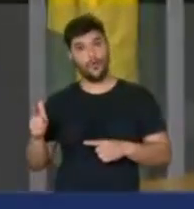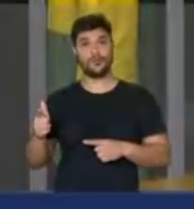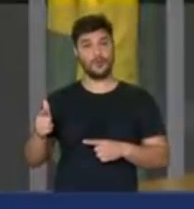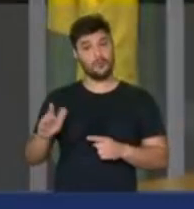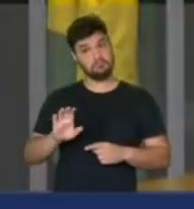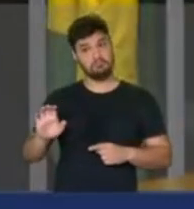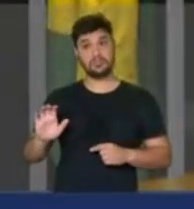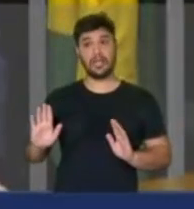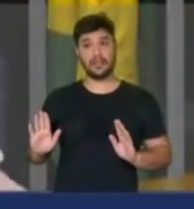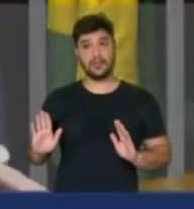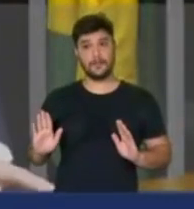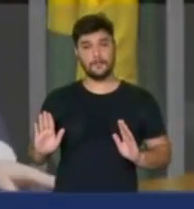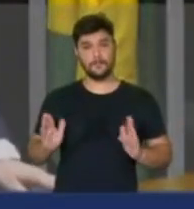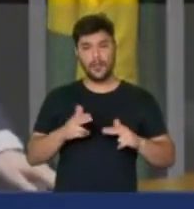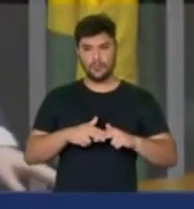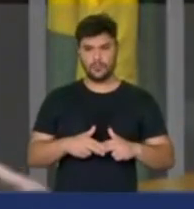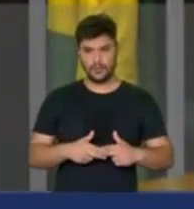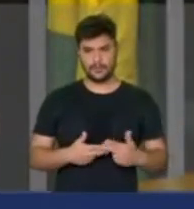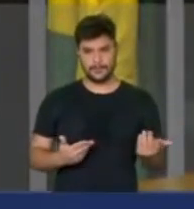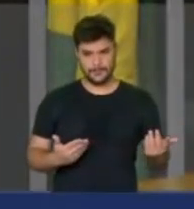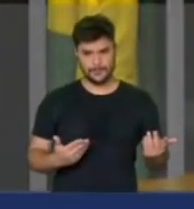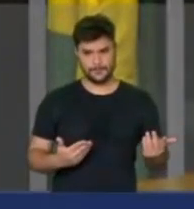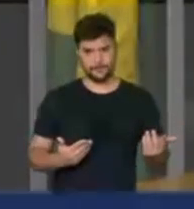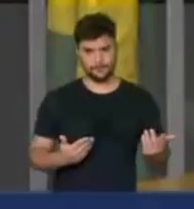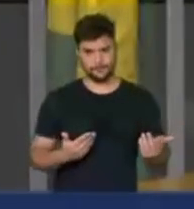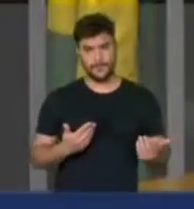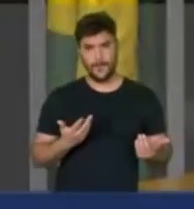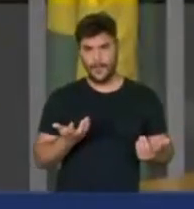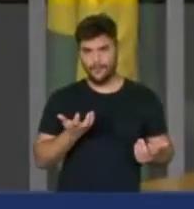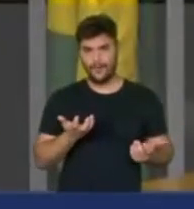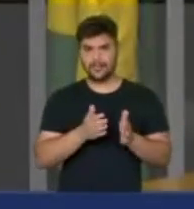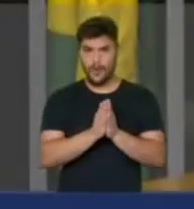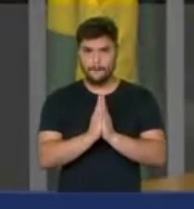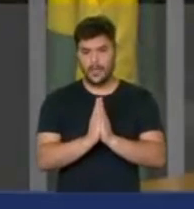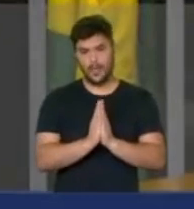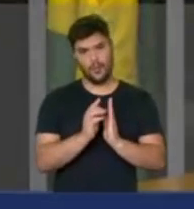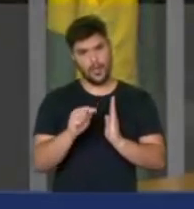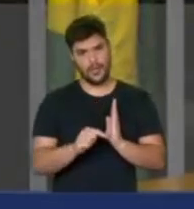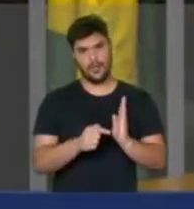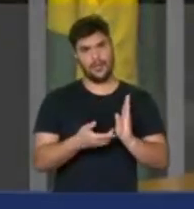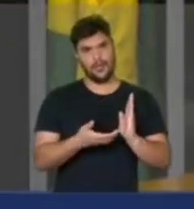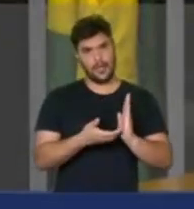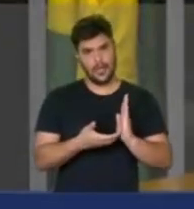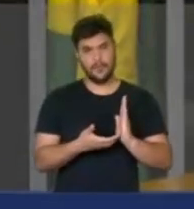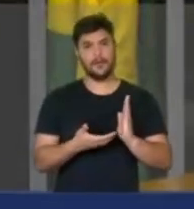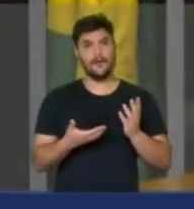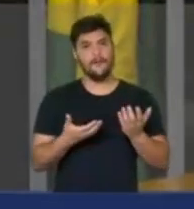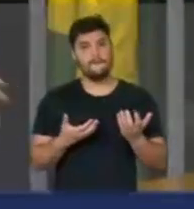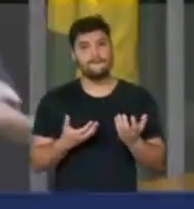Por isso, senhor presidente, caros colegas parlamentares, eu faço aqui um apelo a esta casa, que em nome de nossas